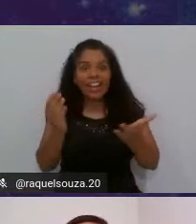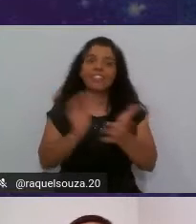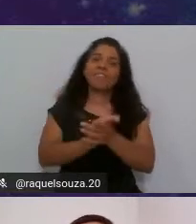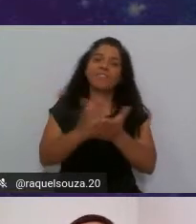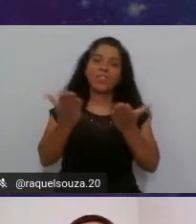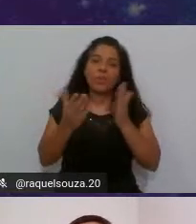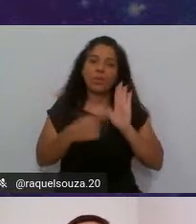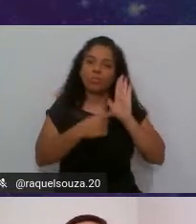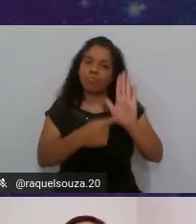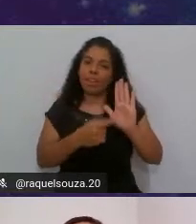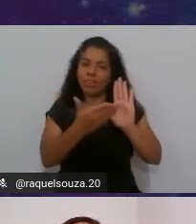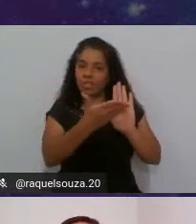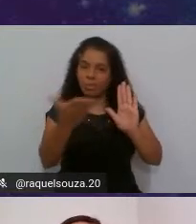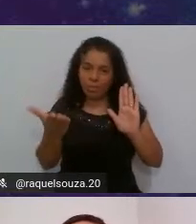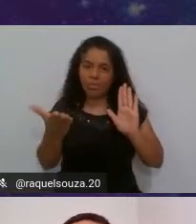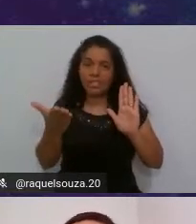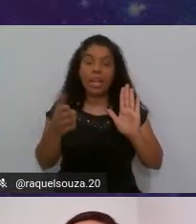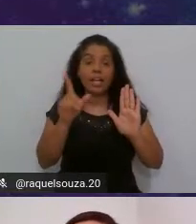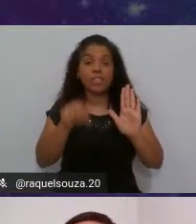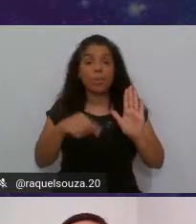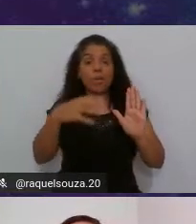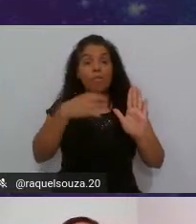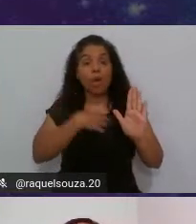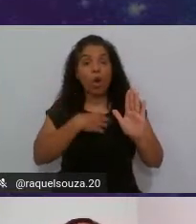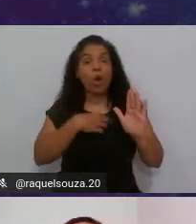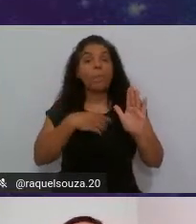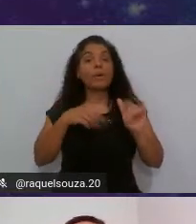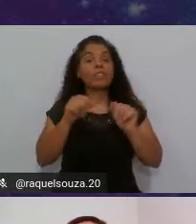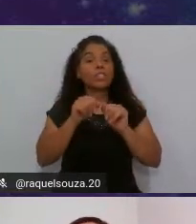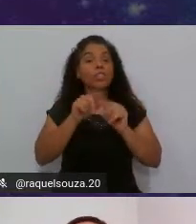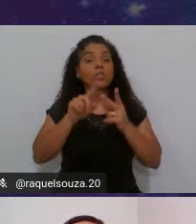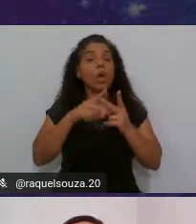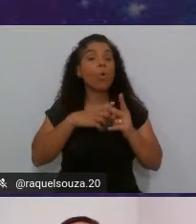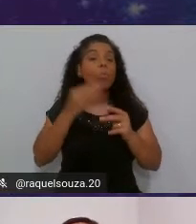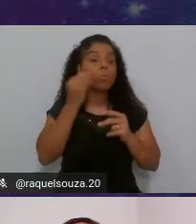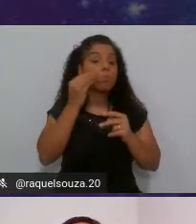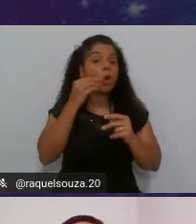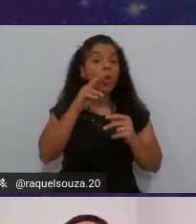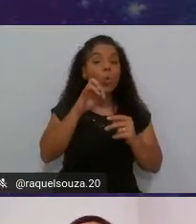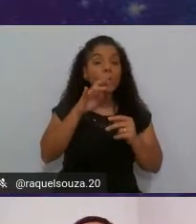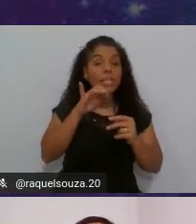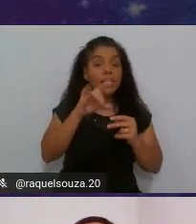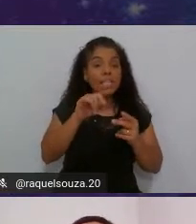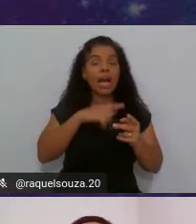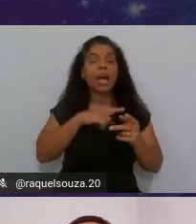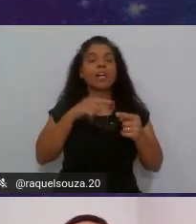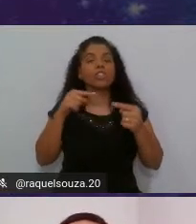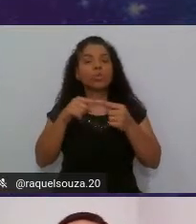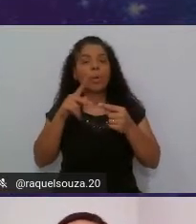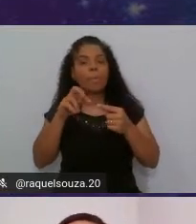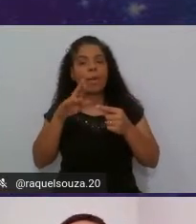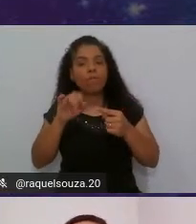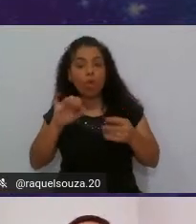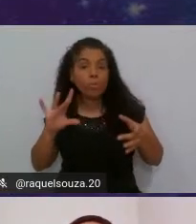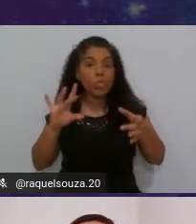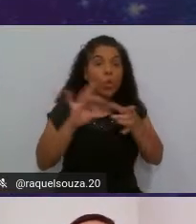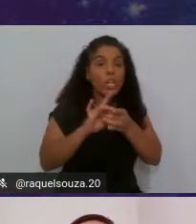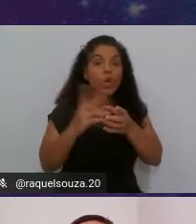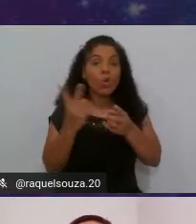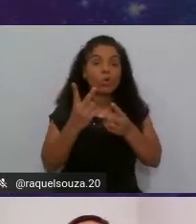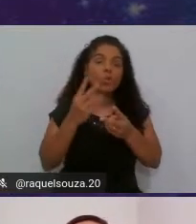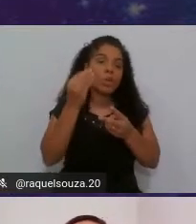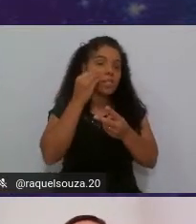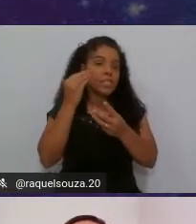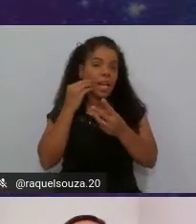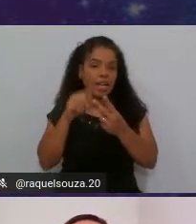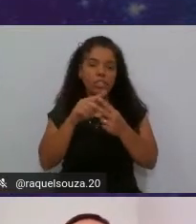hoje pra vocês uma forma de executar o teste de unidade ao teste de performance unir os dois testes mas